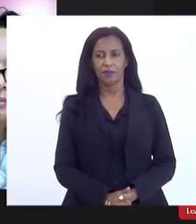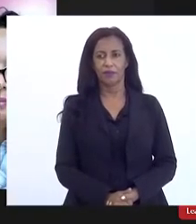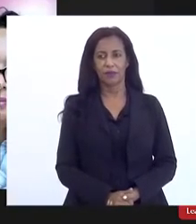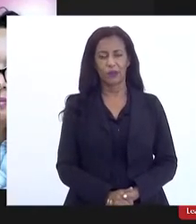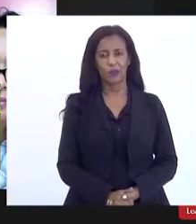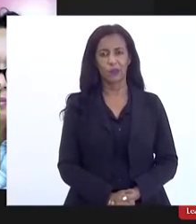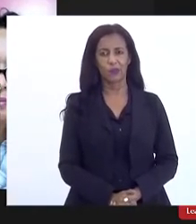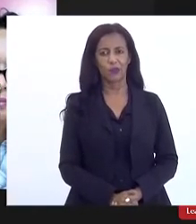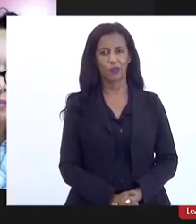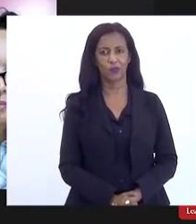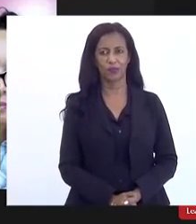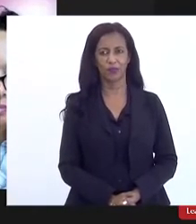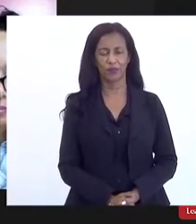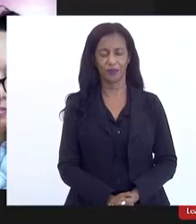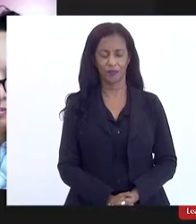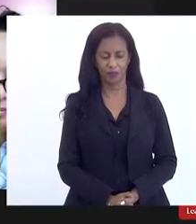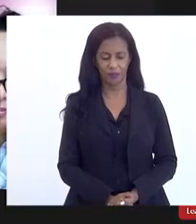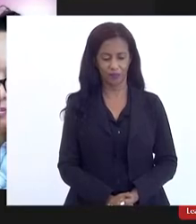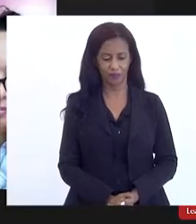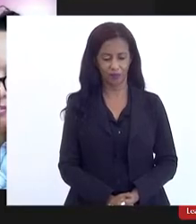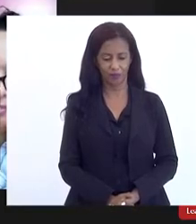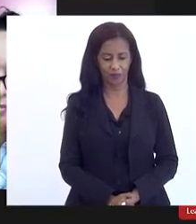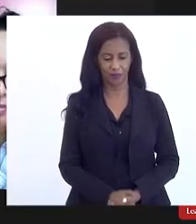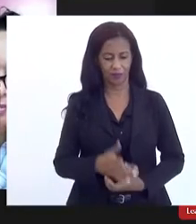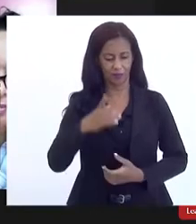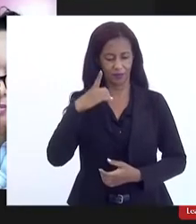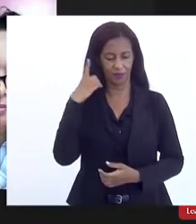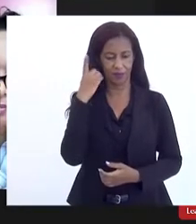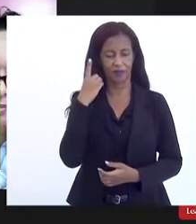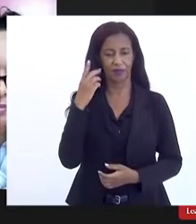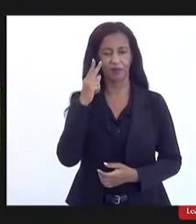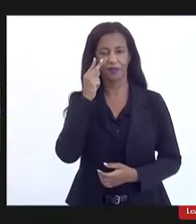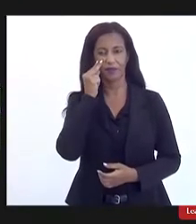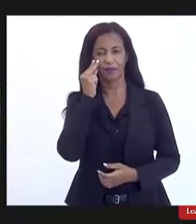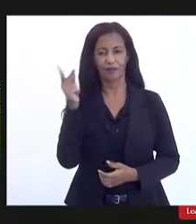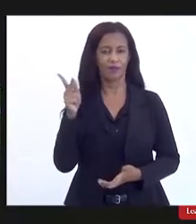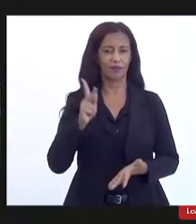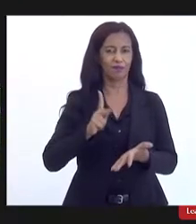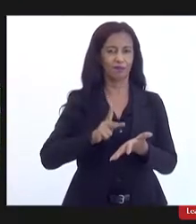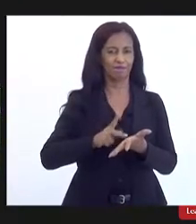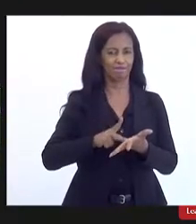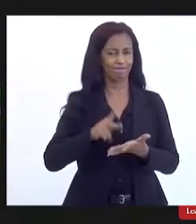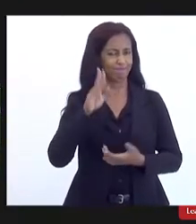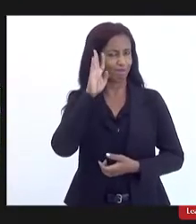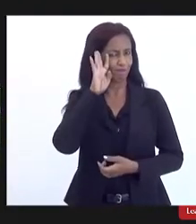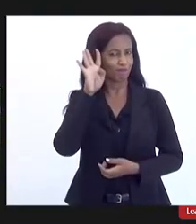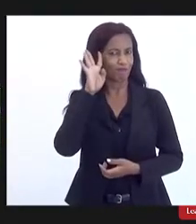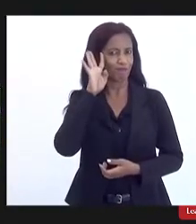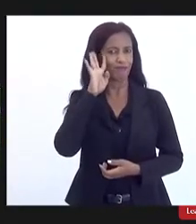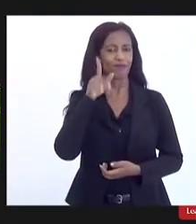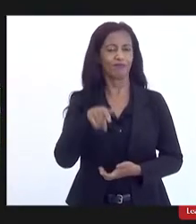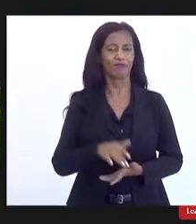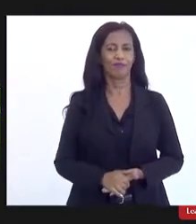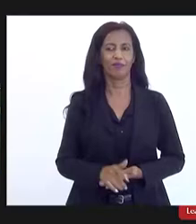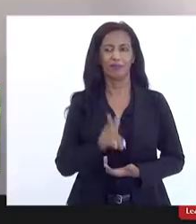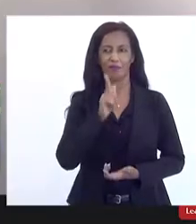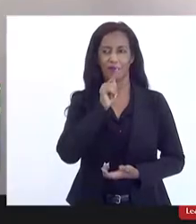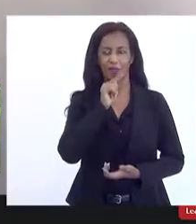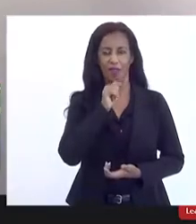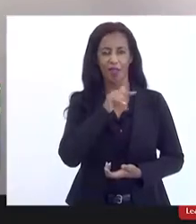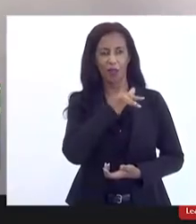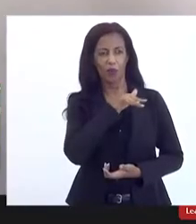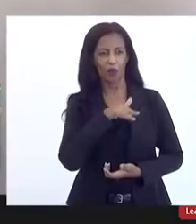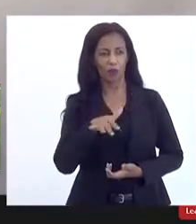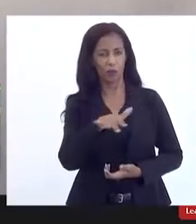obrigada obrigado Thaís deputada Mônica de fato refletir sobre a questão da água em Barra do